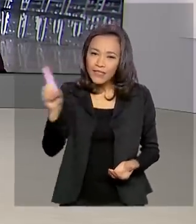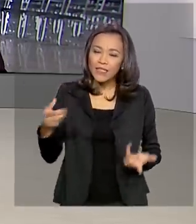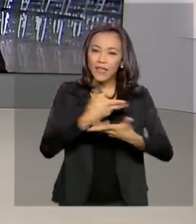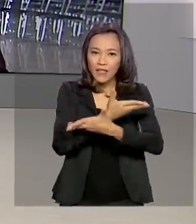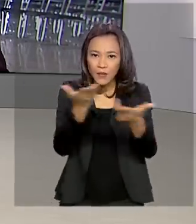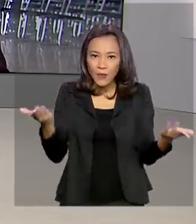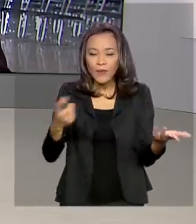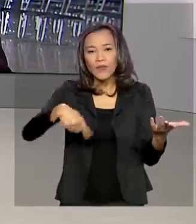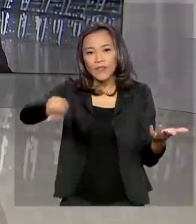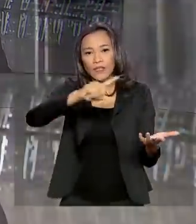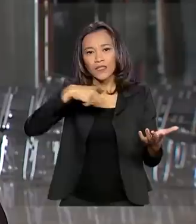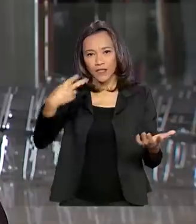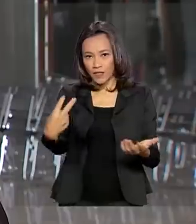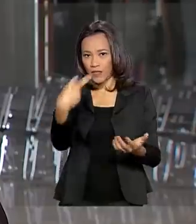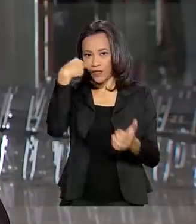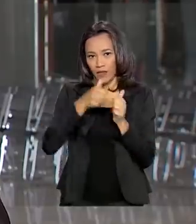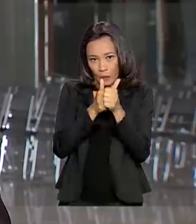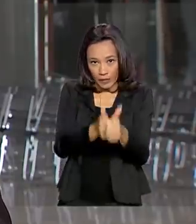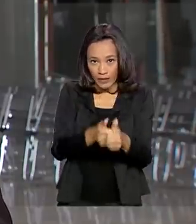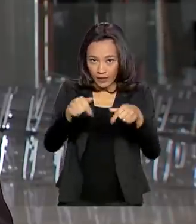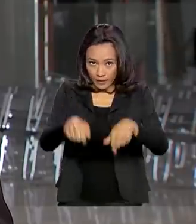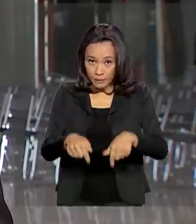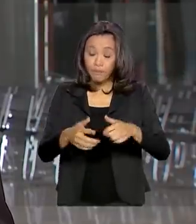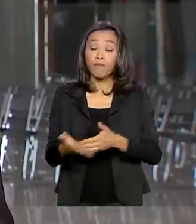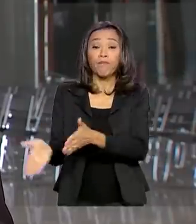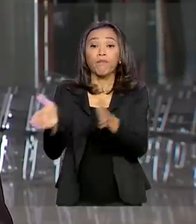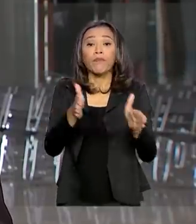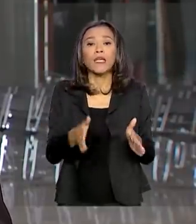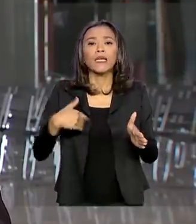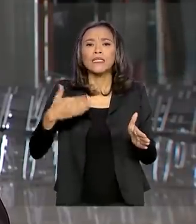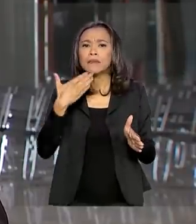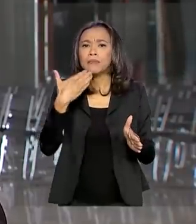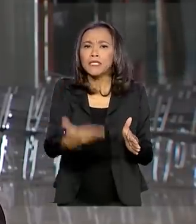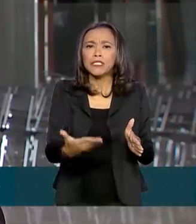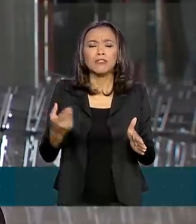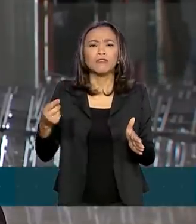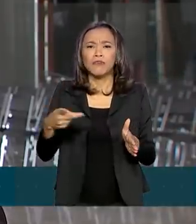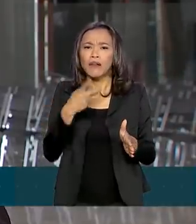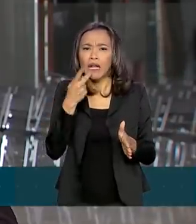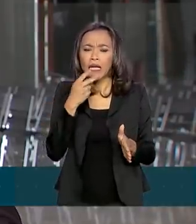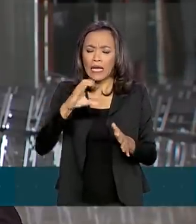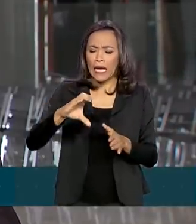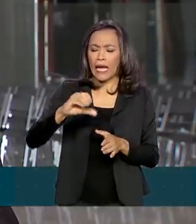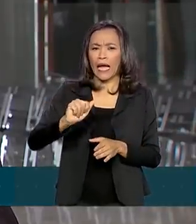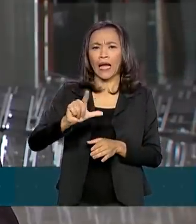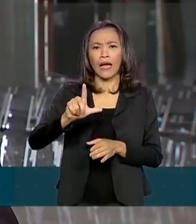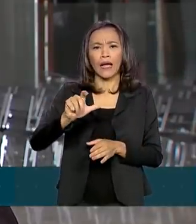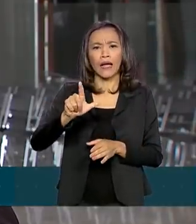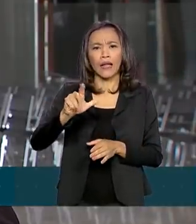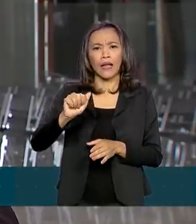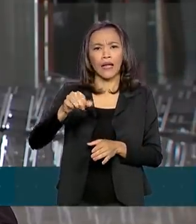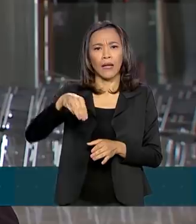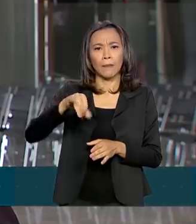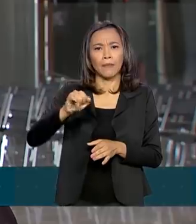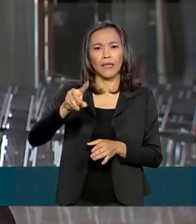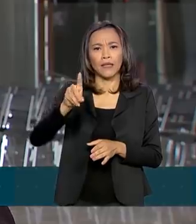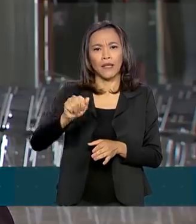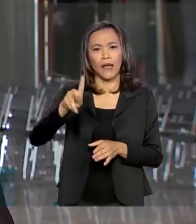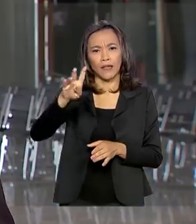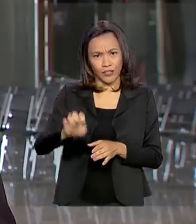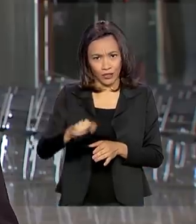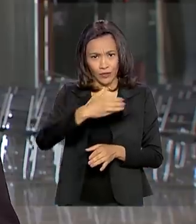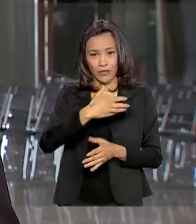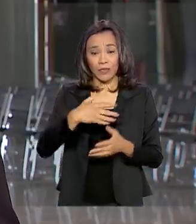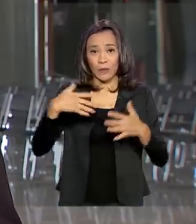a todos que nos acompanham. Olha, esse pedido de instalação de estado de calamidade pública apresentado pelo governo foi, como você disse,